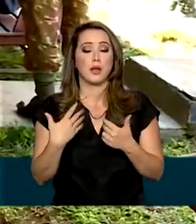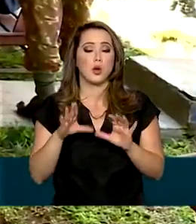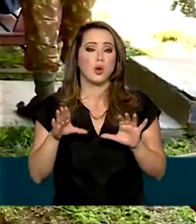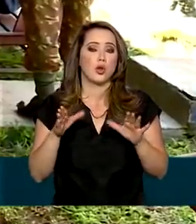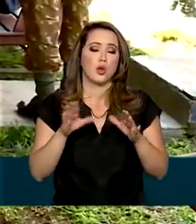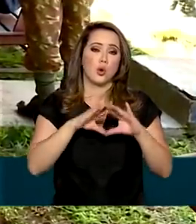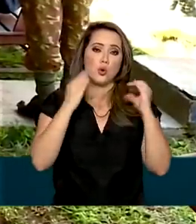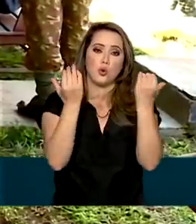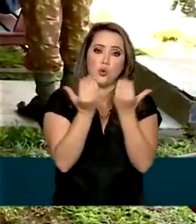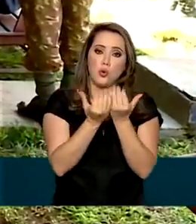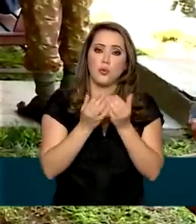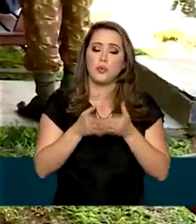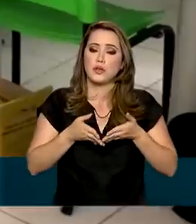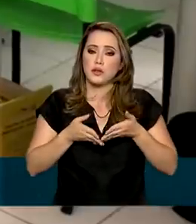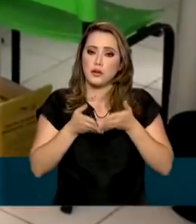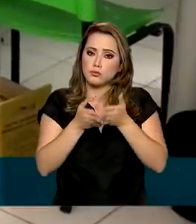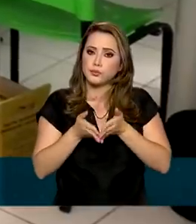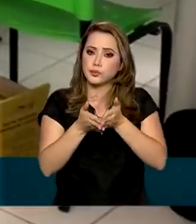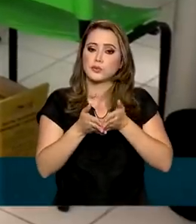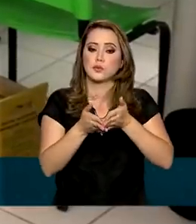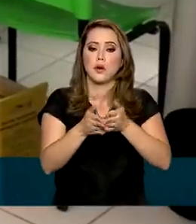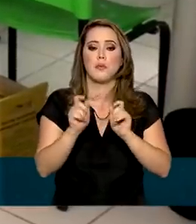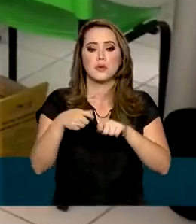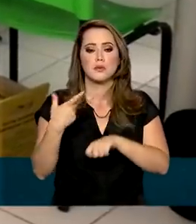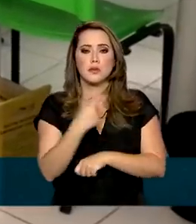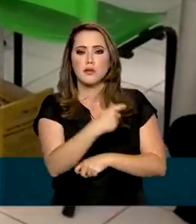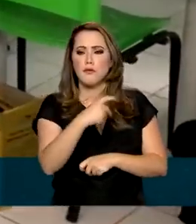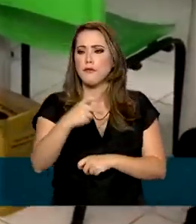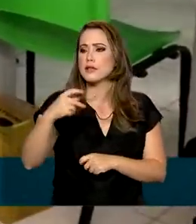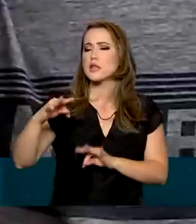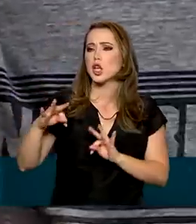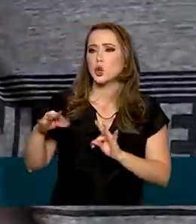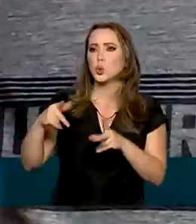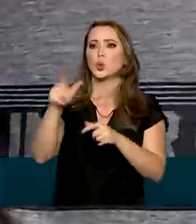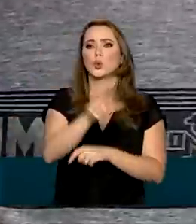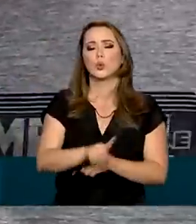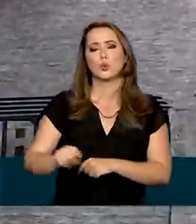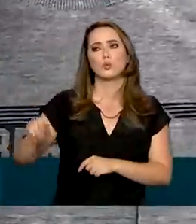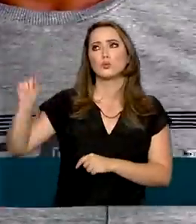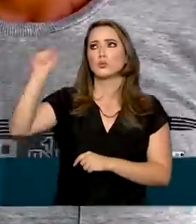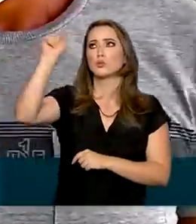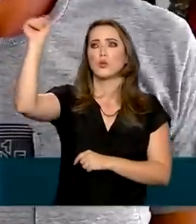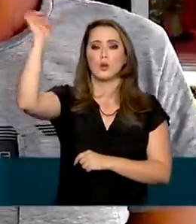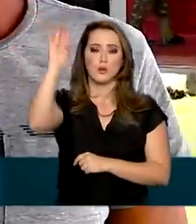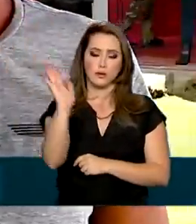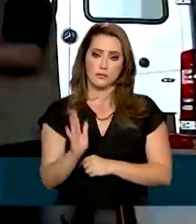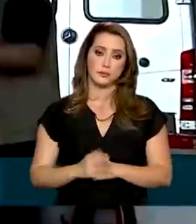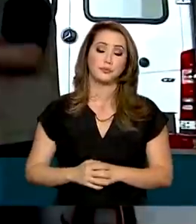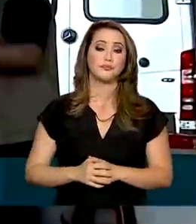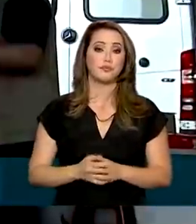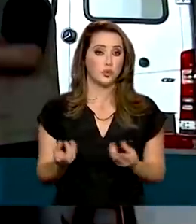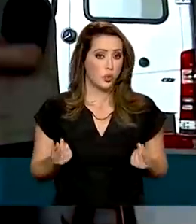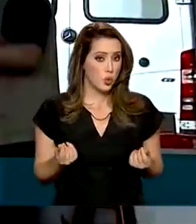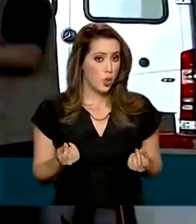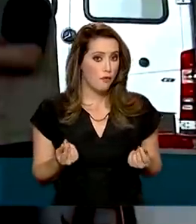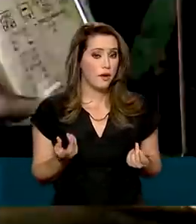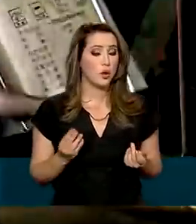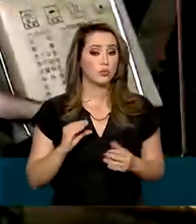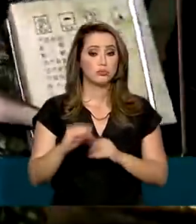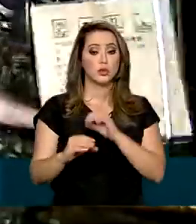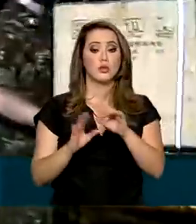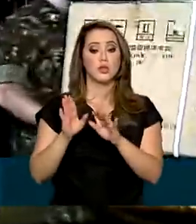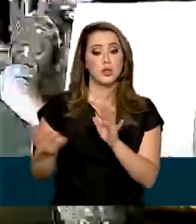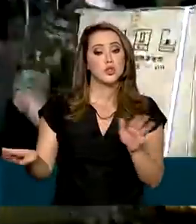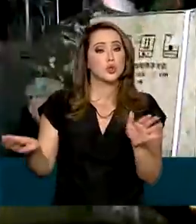permitindo a imunização de brasileiros nos quatro cantos do país. O custo dessas operações de apoio e suporte